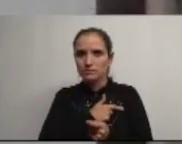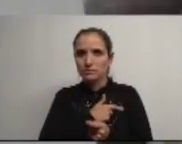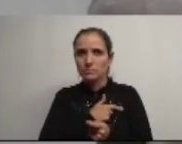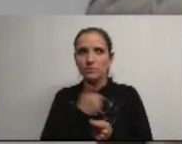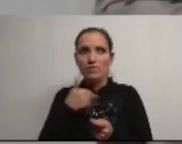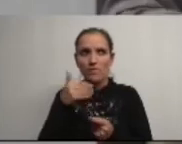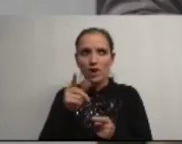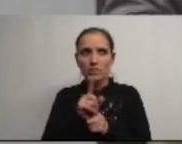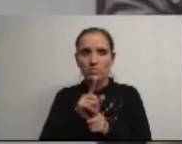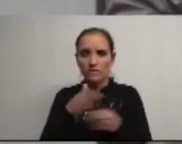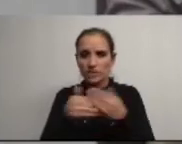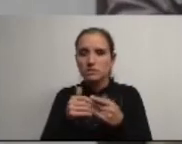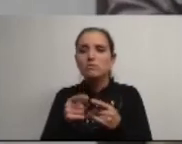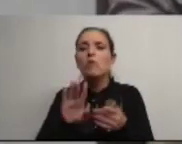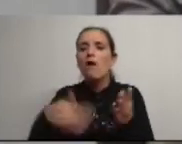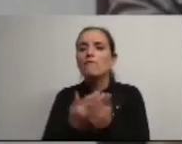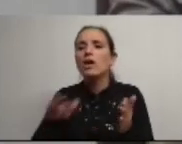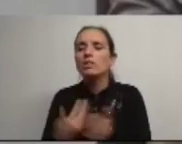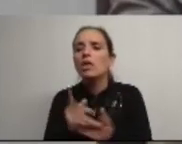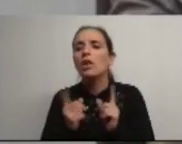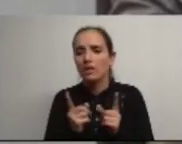vai definir a oferta curricular